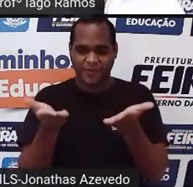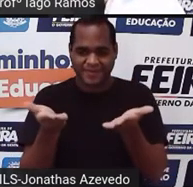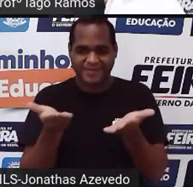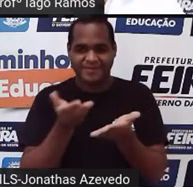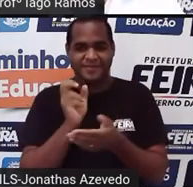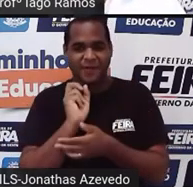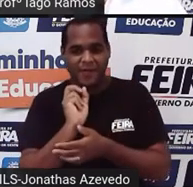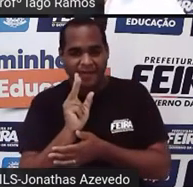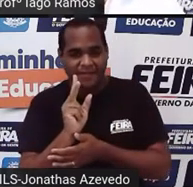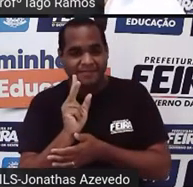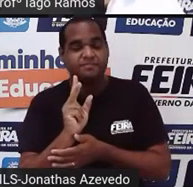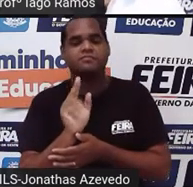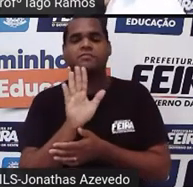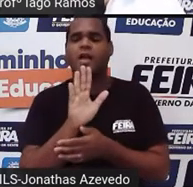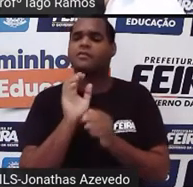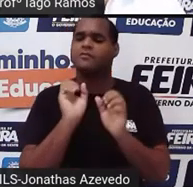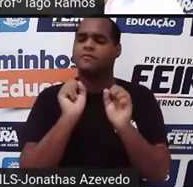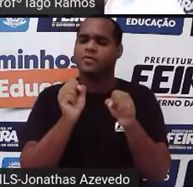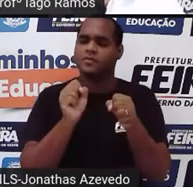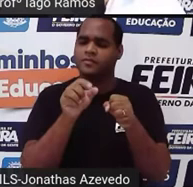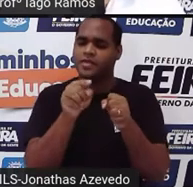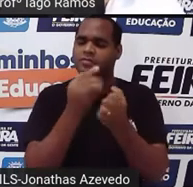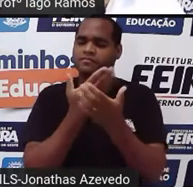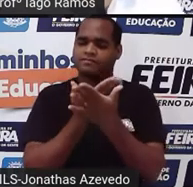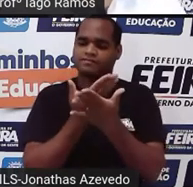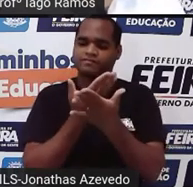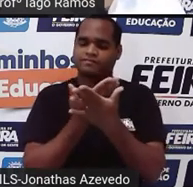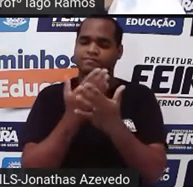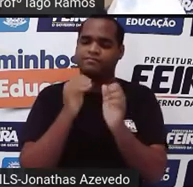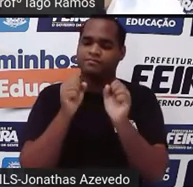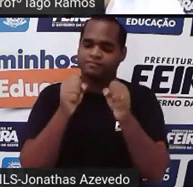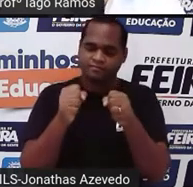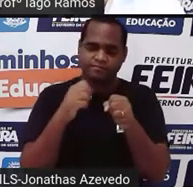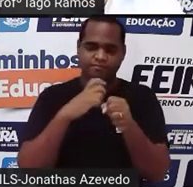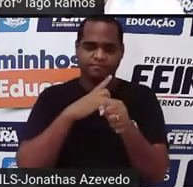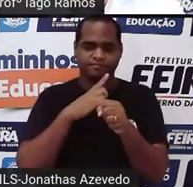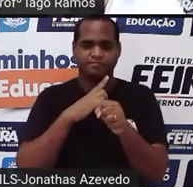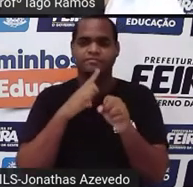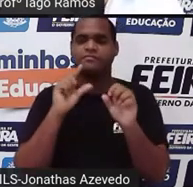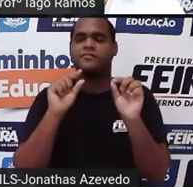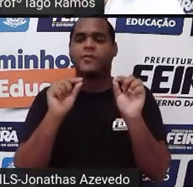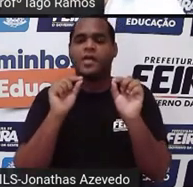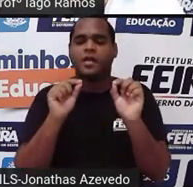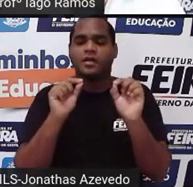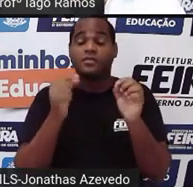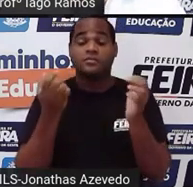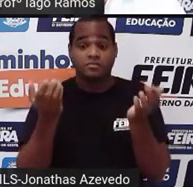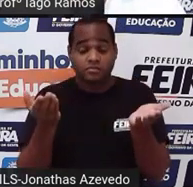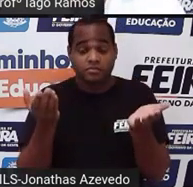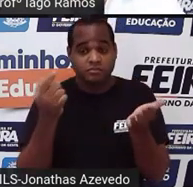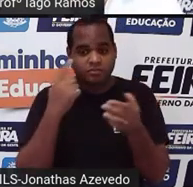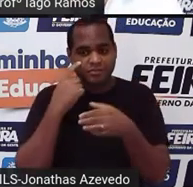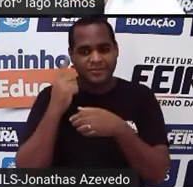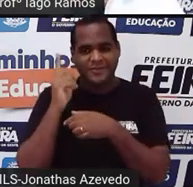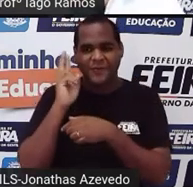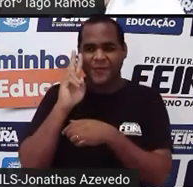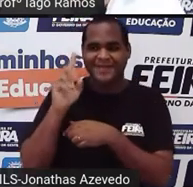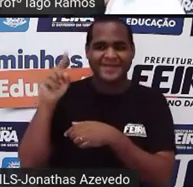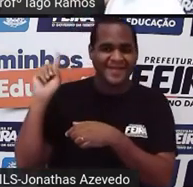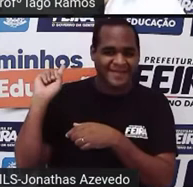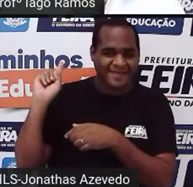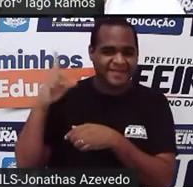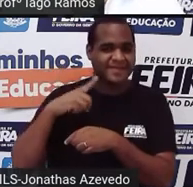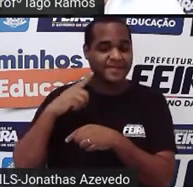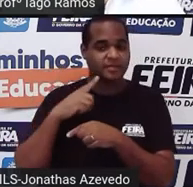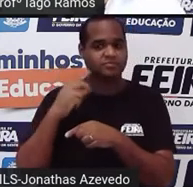O que é que a gente tem estudado? O que é que nós estudamos aí umas duas aulas anteriores